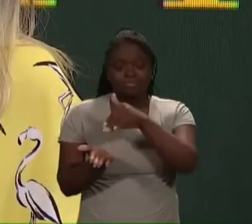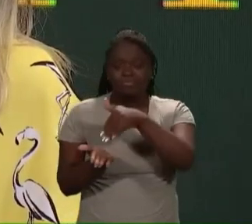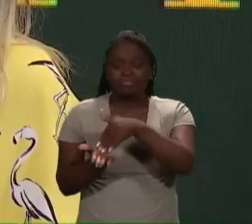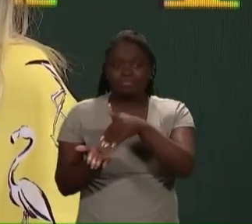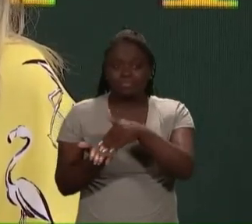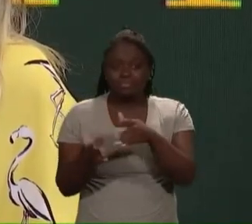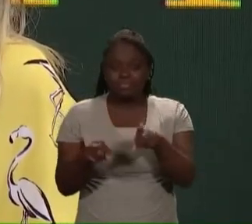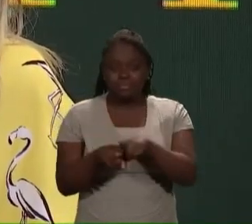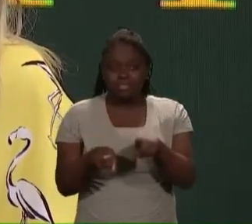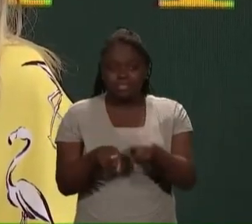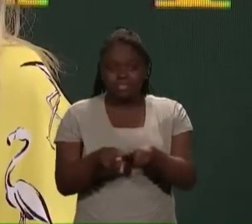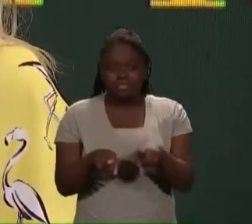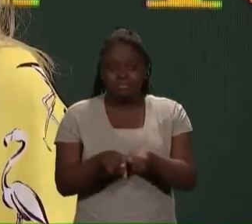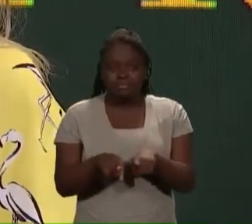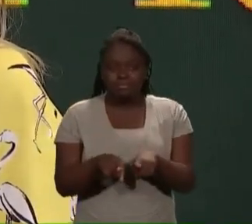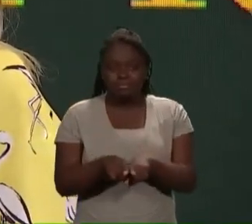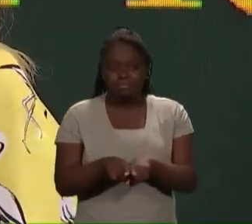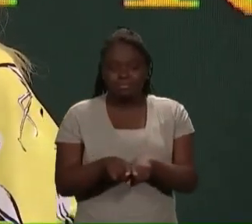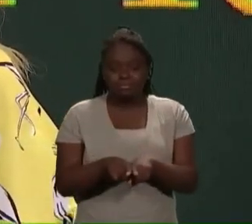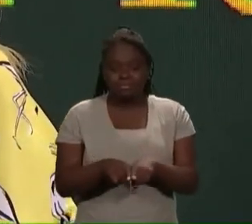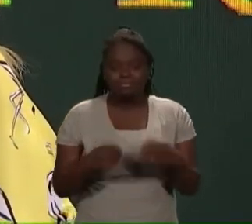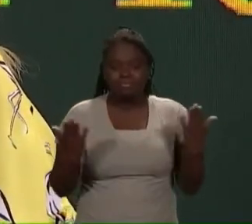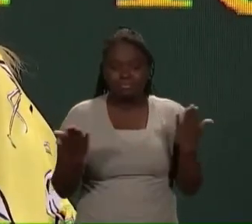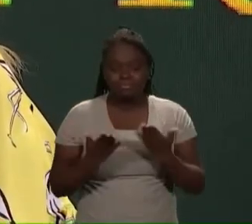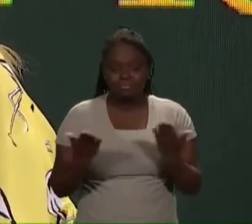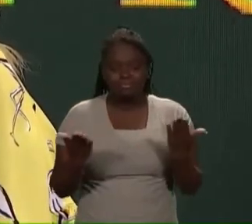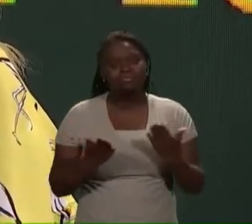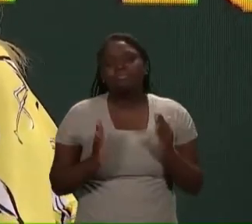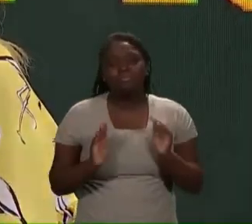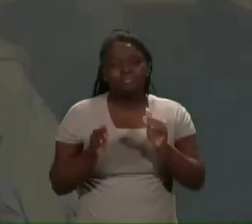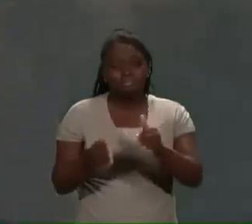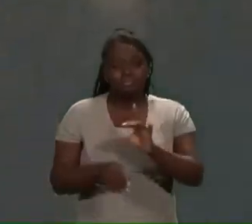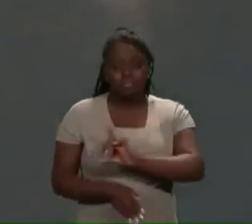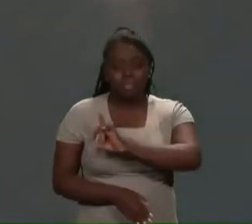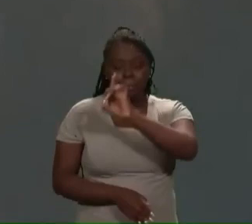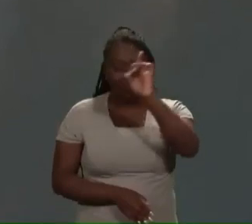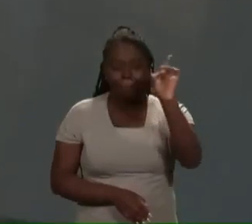E chegou hoje. Chegou o dia.